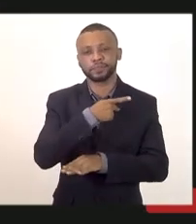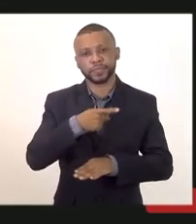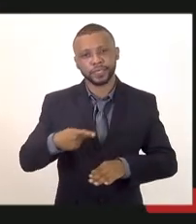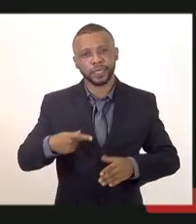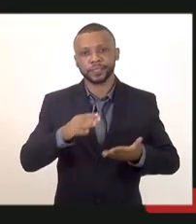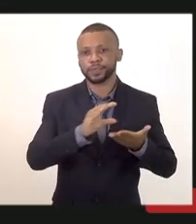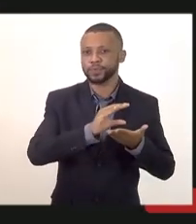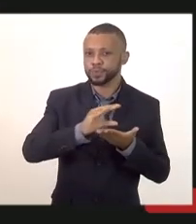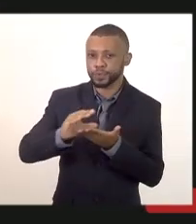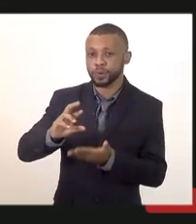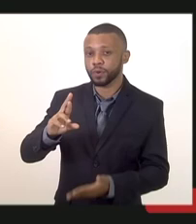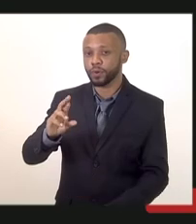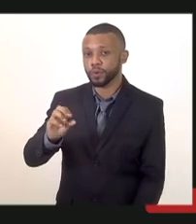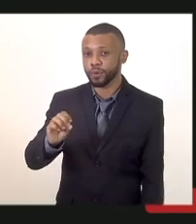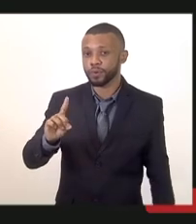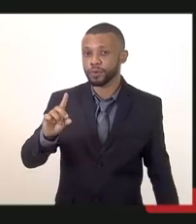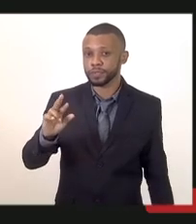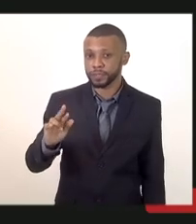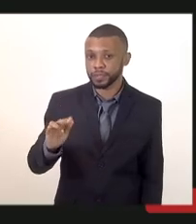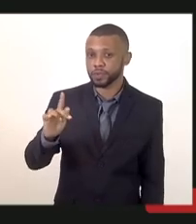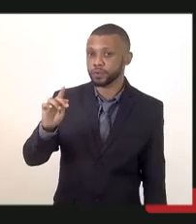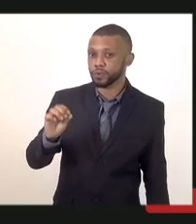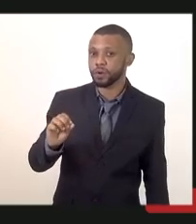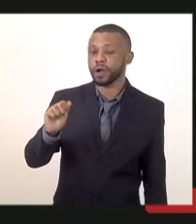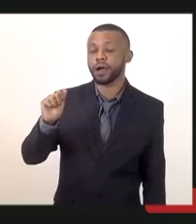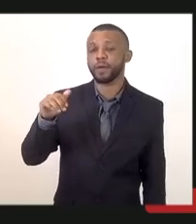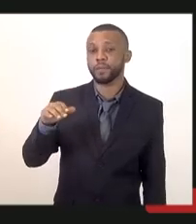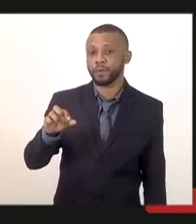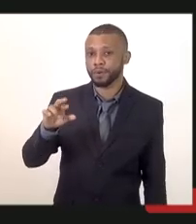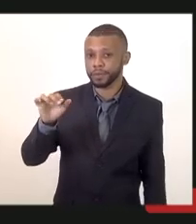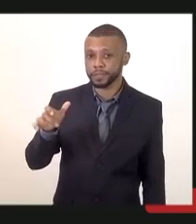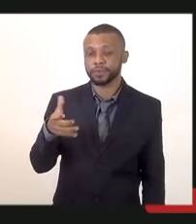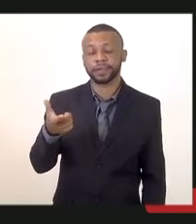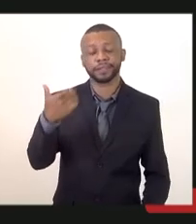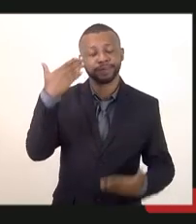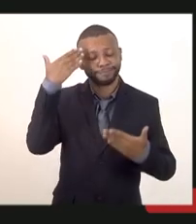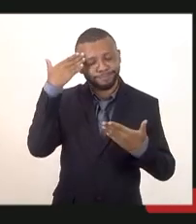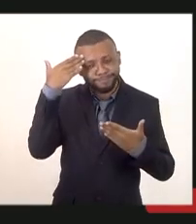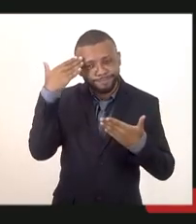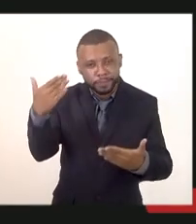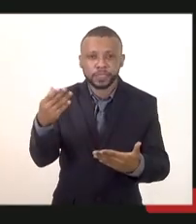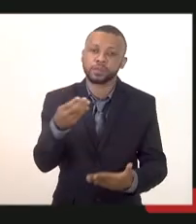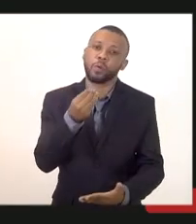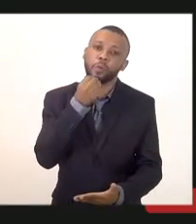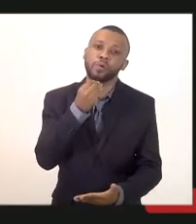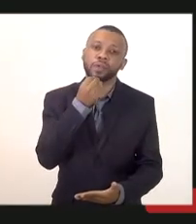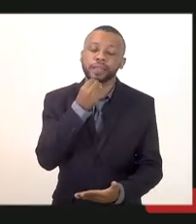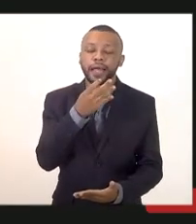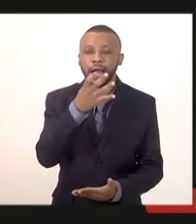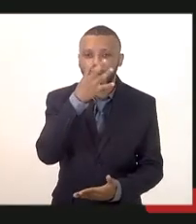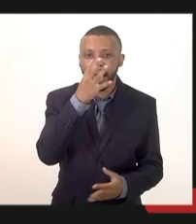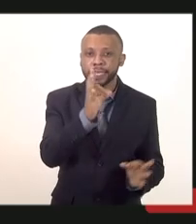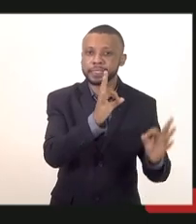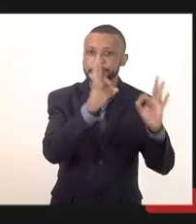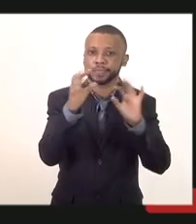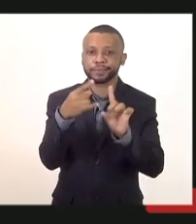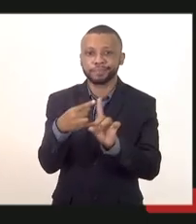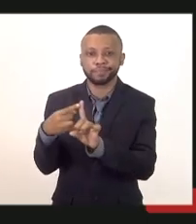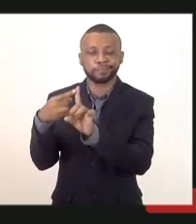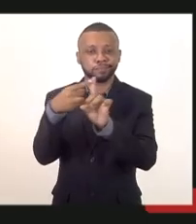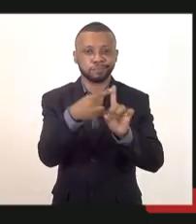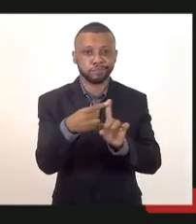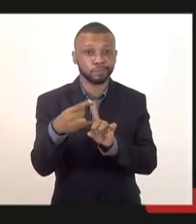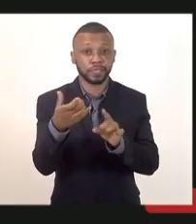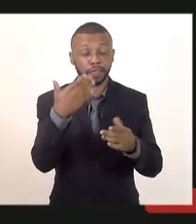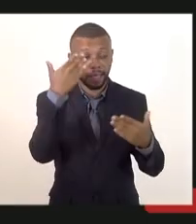gostaria de agradecer a vossa excelência primeiramente pela oportunidade de estar participando todos os outros deputados aqui também gostaria de agradecer ao procurador